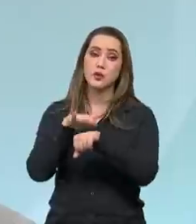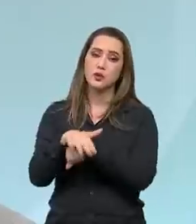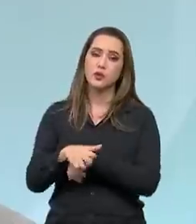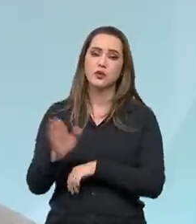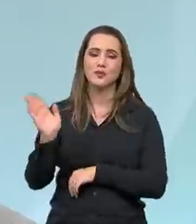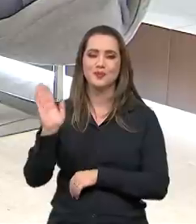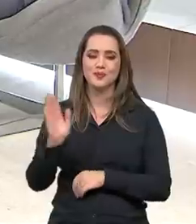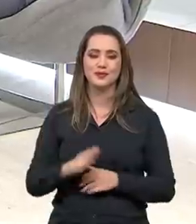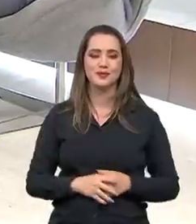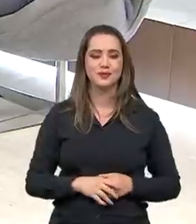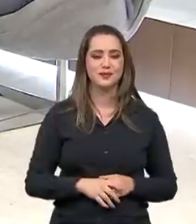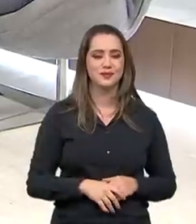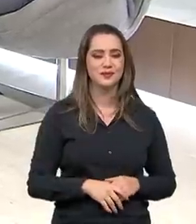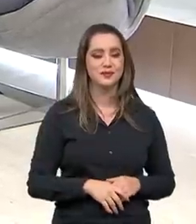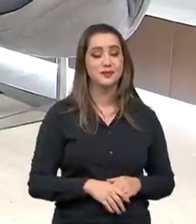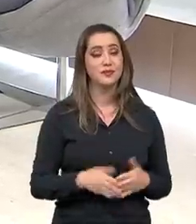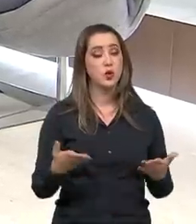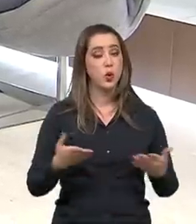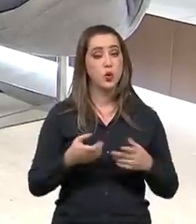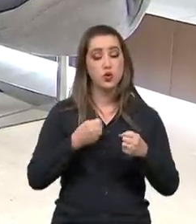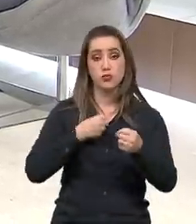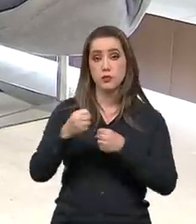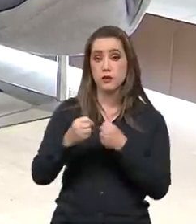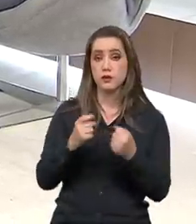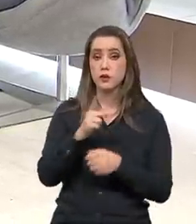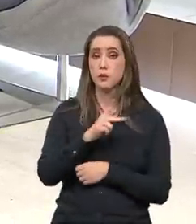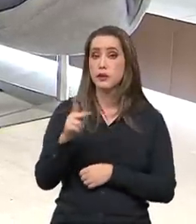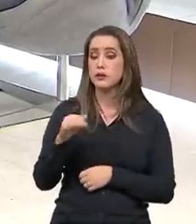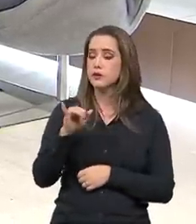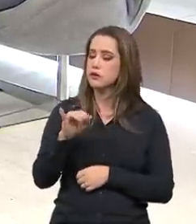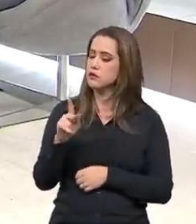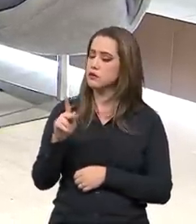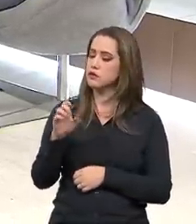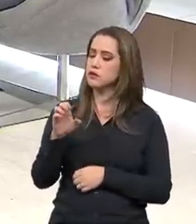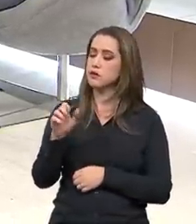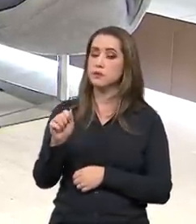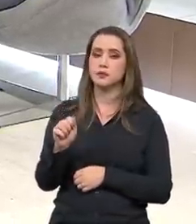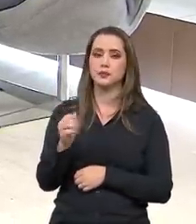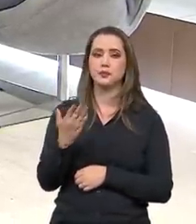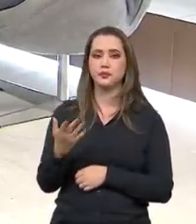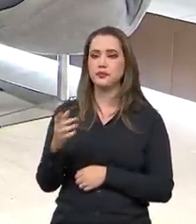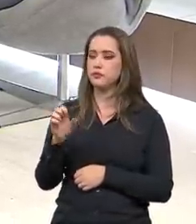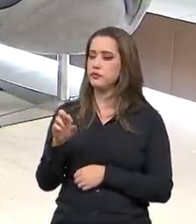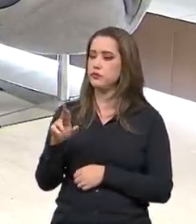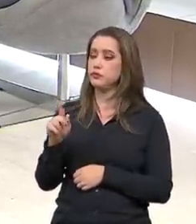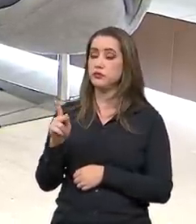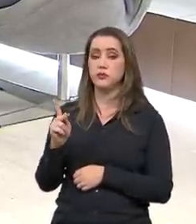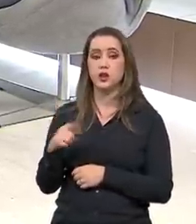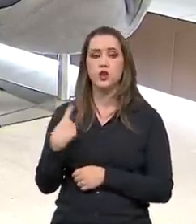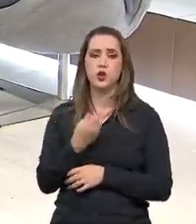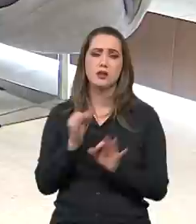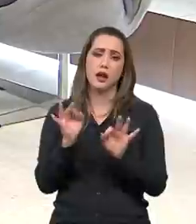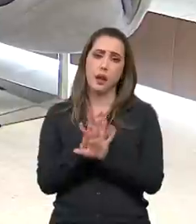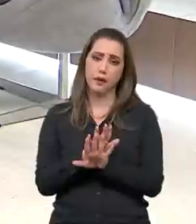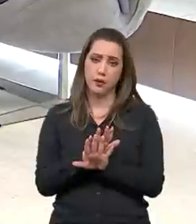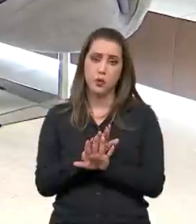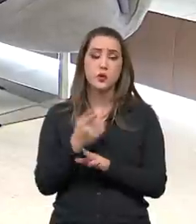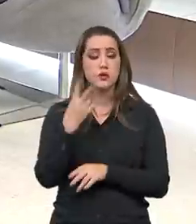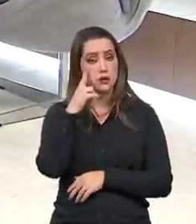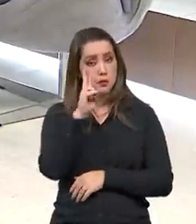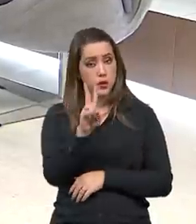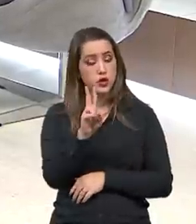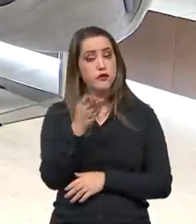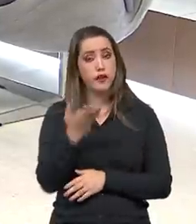Até a próxima. Até a próxima. Hoje eu entrevistei o presidente do IPA, Erick Figueiredo. E o Brasil em Pauta termina aqui. Mas você pode